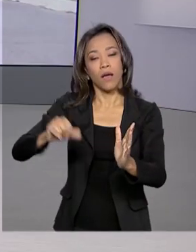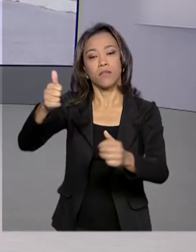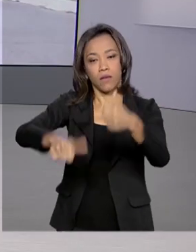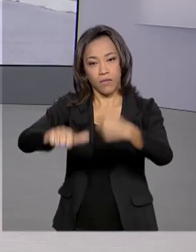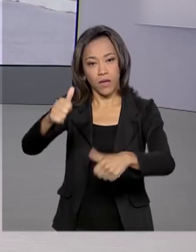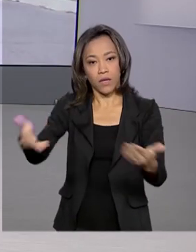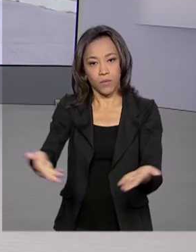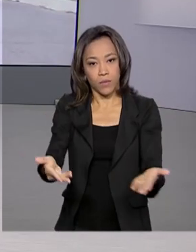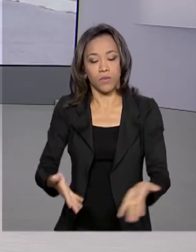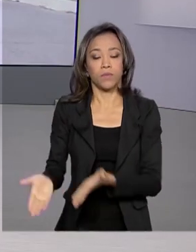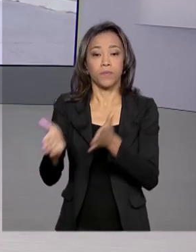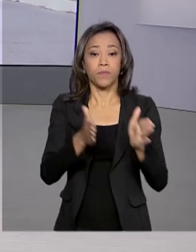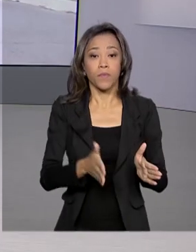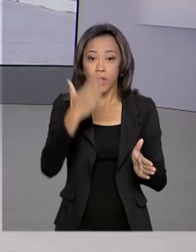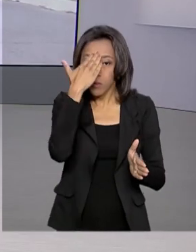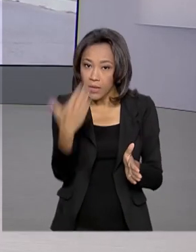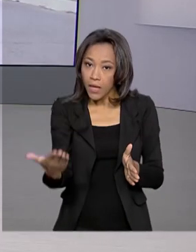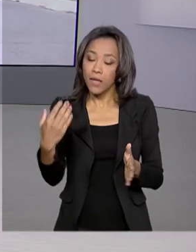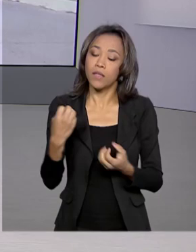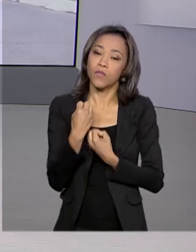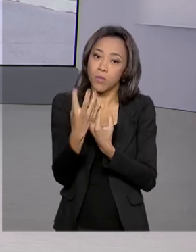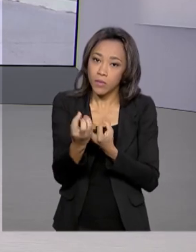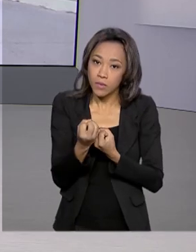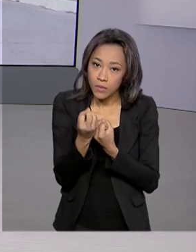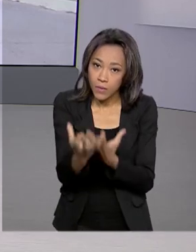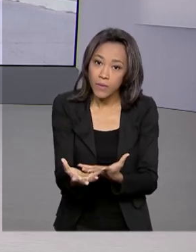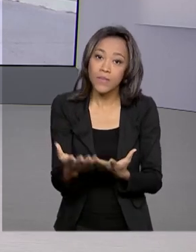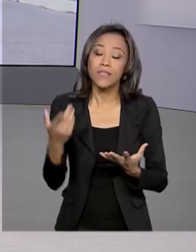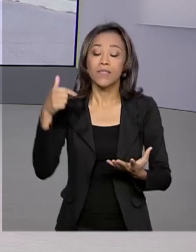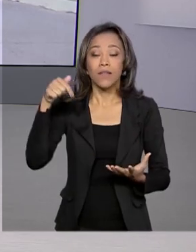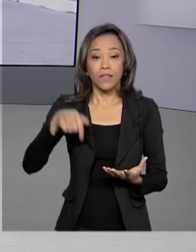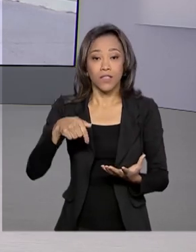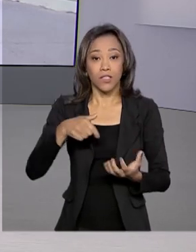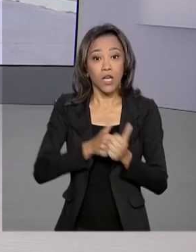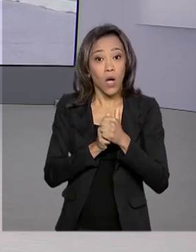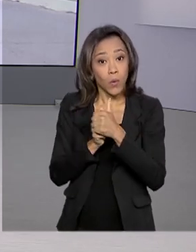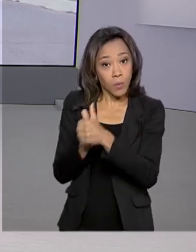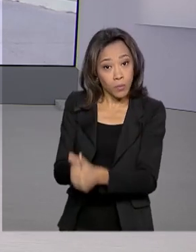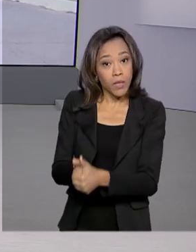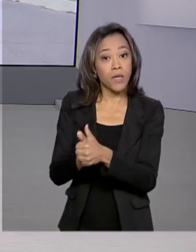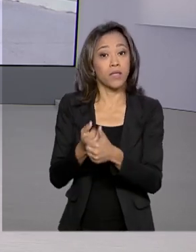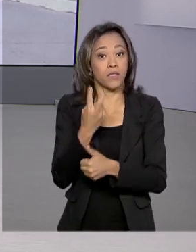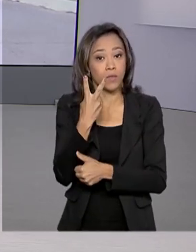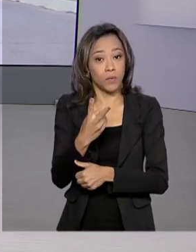Glauco, pelas suas informações. A gente segue aqui acompanhando essa partida das aeronaves da Força Aérea Brasileira.